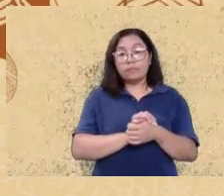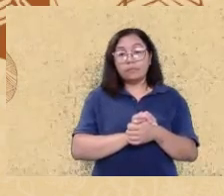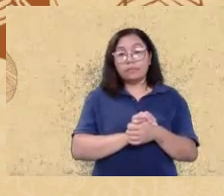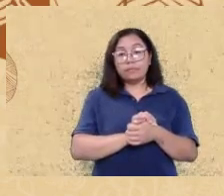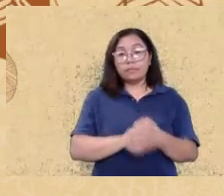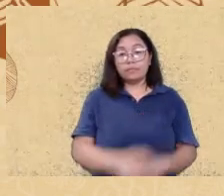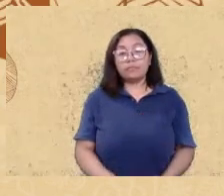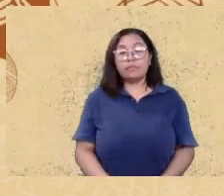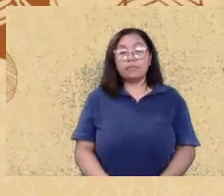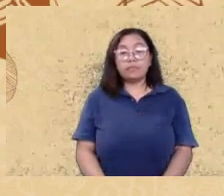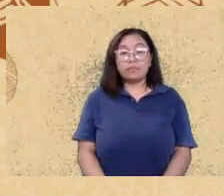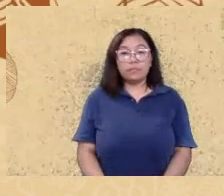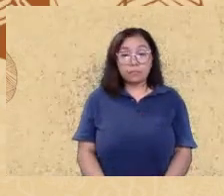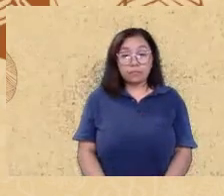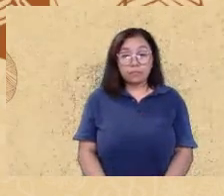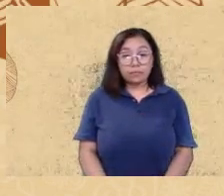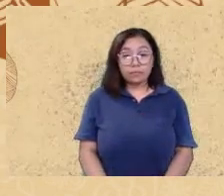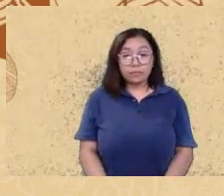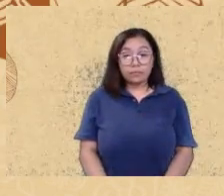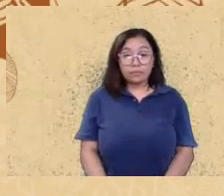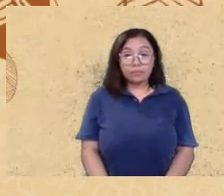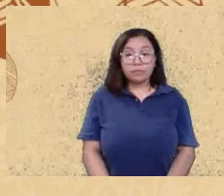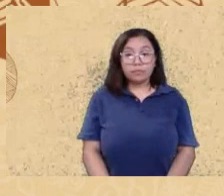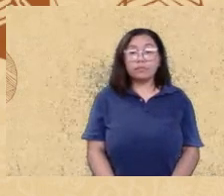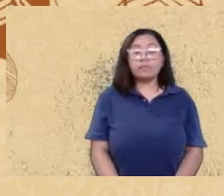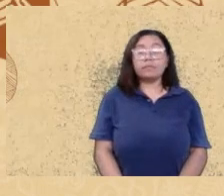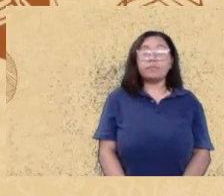se é essa daqui agora eu consegui abrir